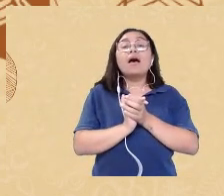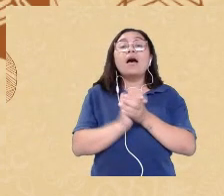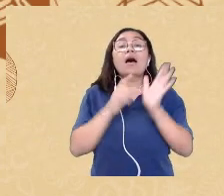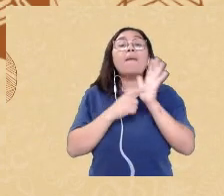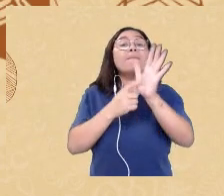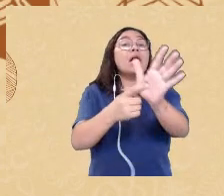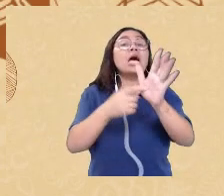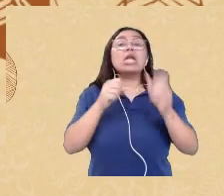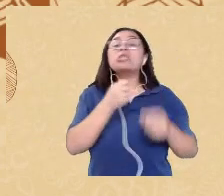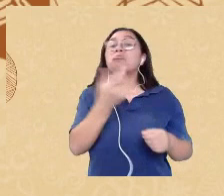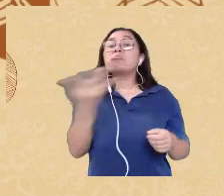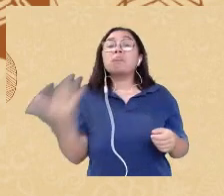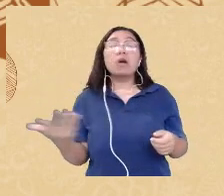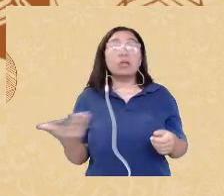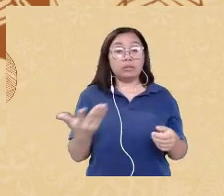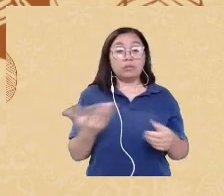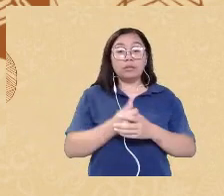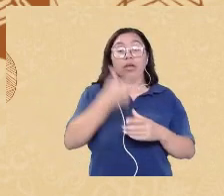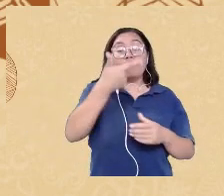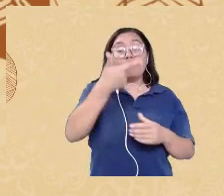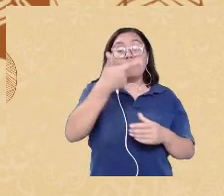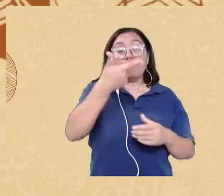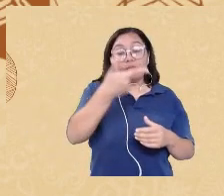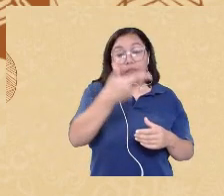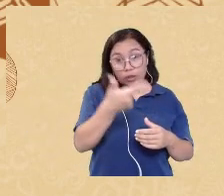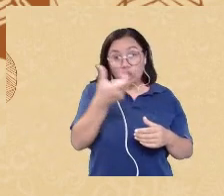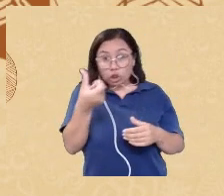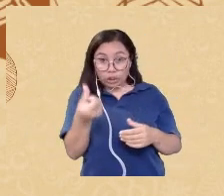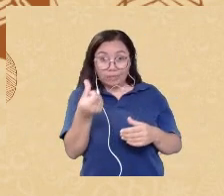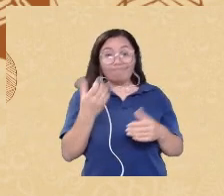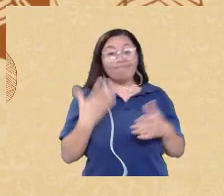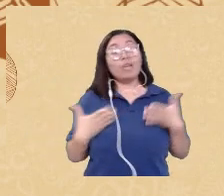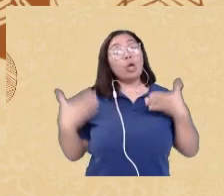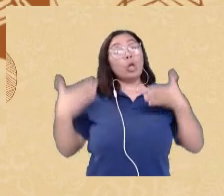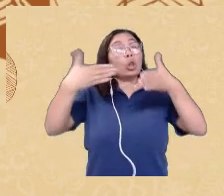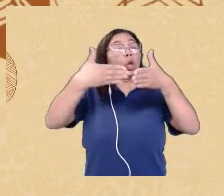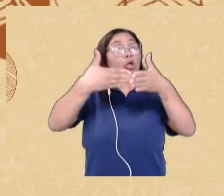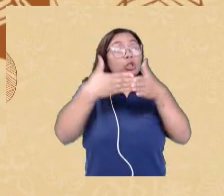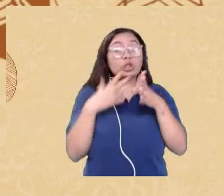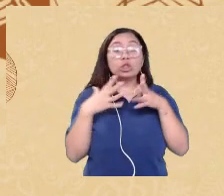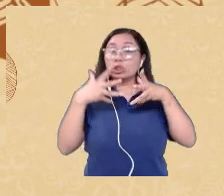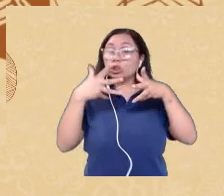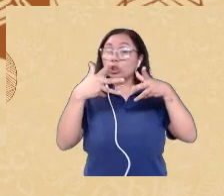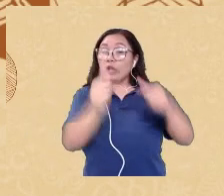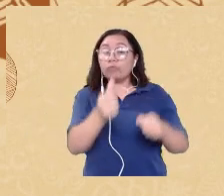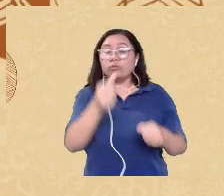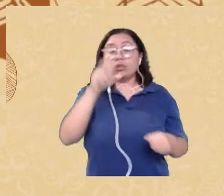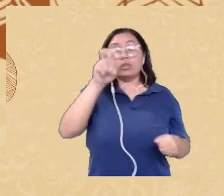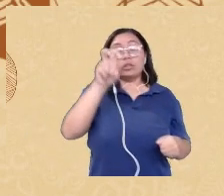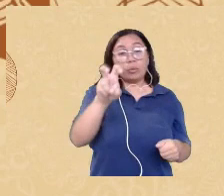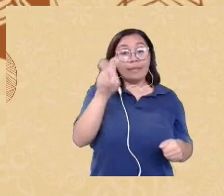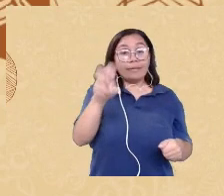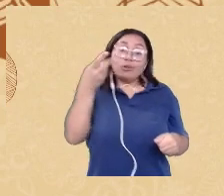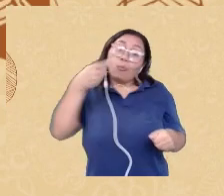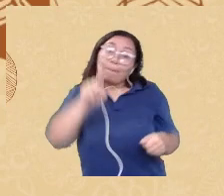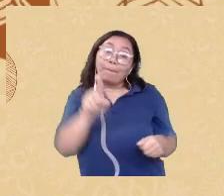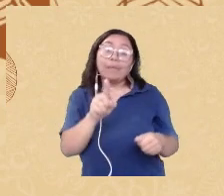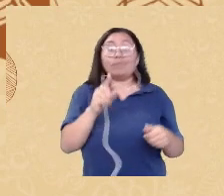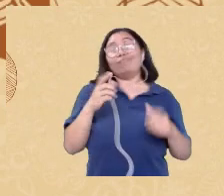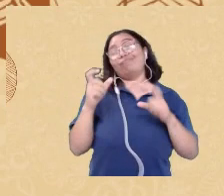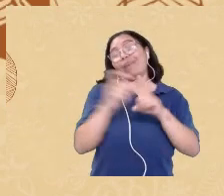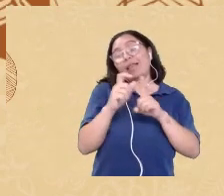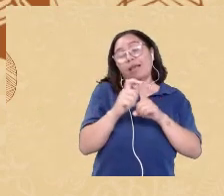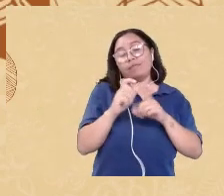tá de um total de 55 mil palavras e quando nós vamos observar o contexto em que ela